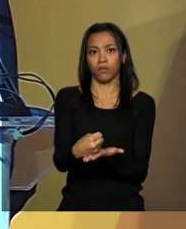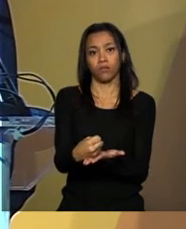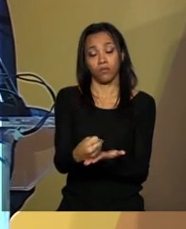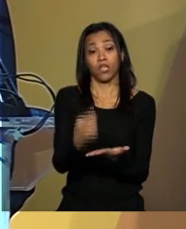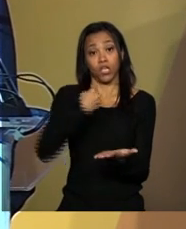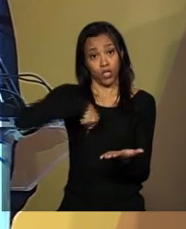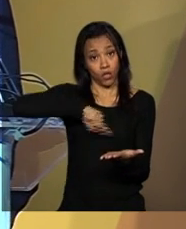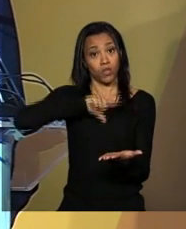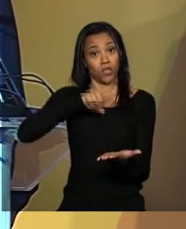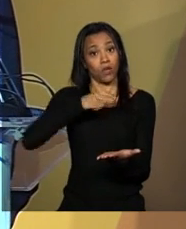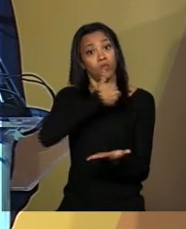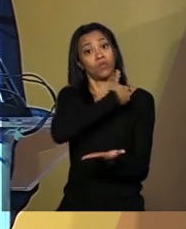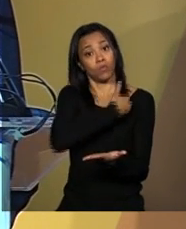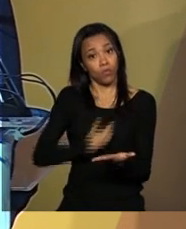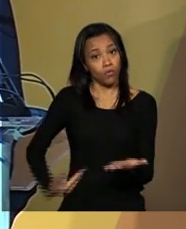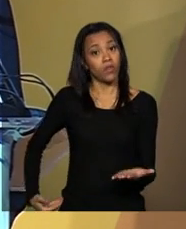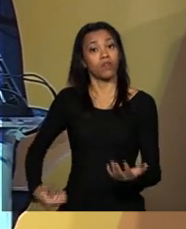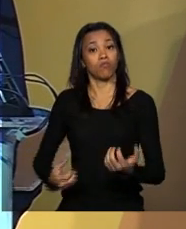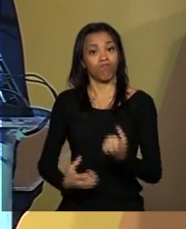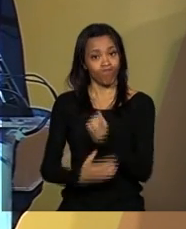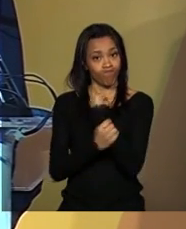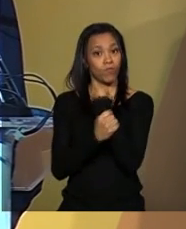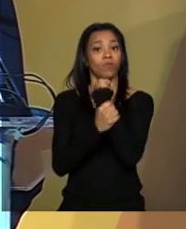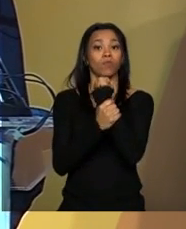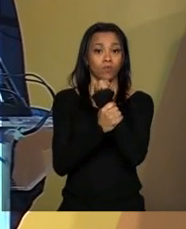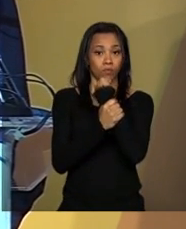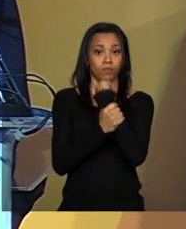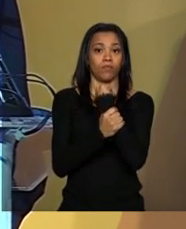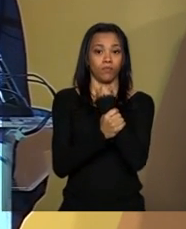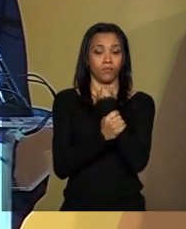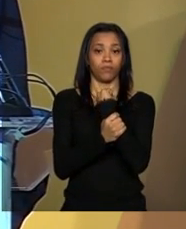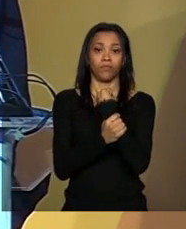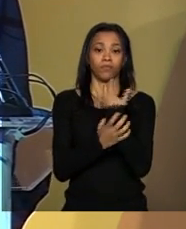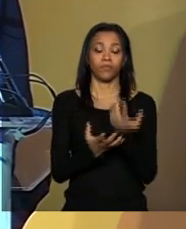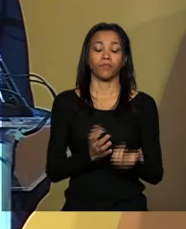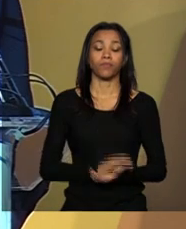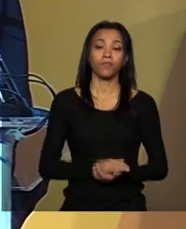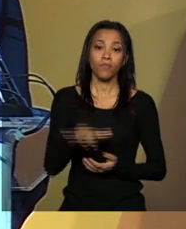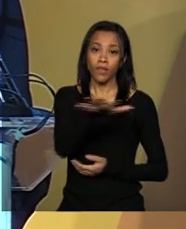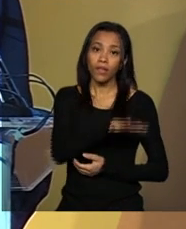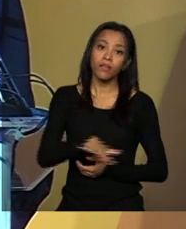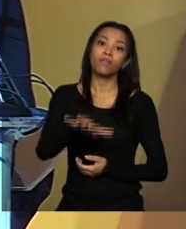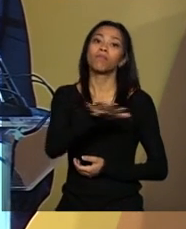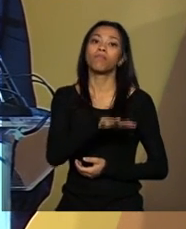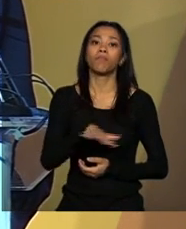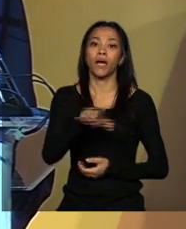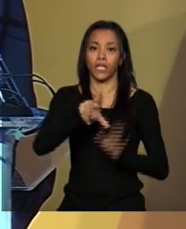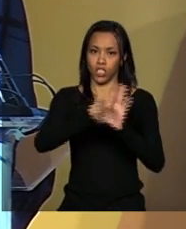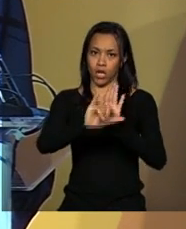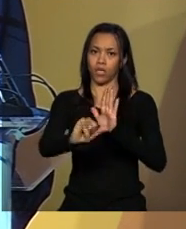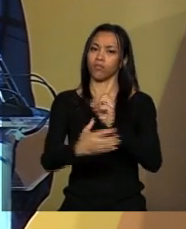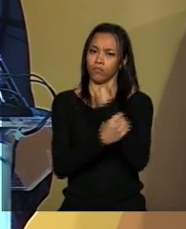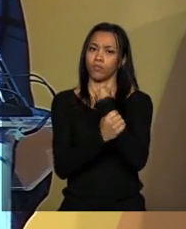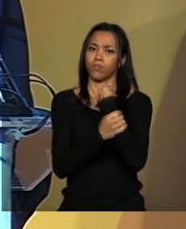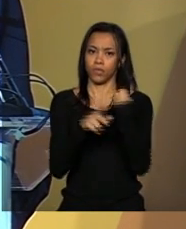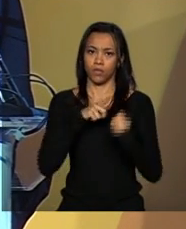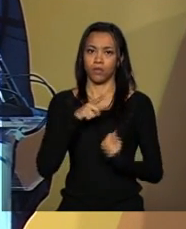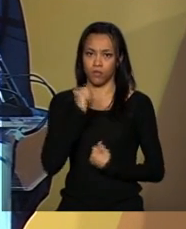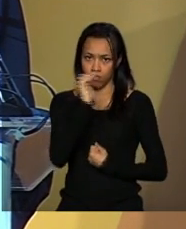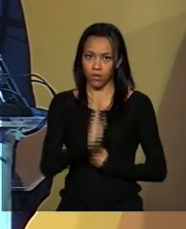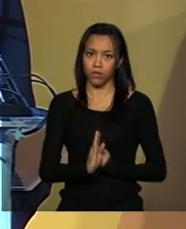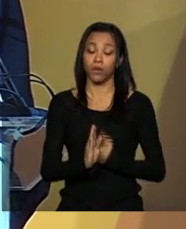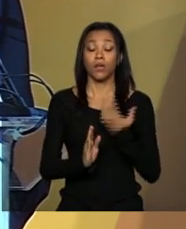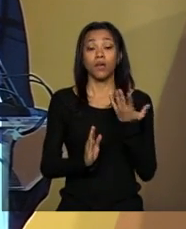bastante forte no que se refere à segurança jurídica. Mais importante ainda é a gente